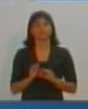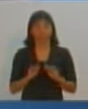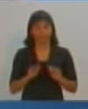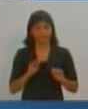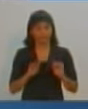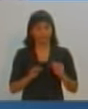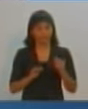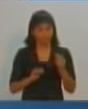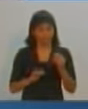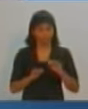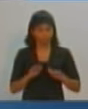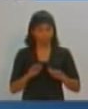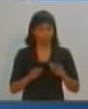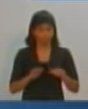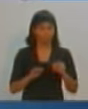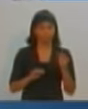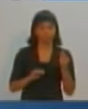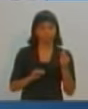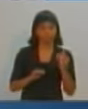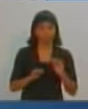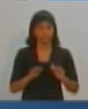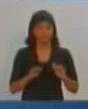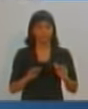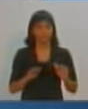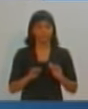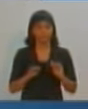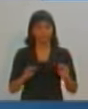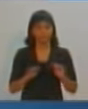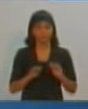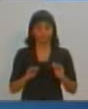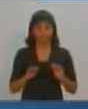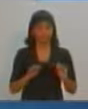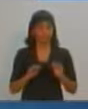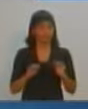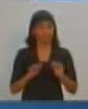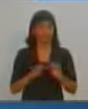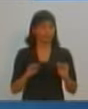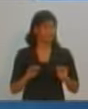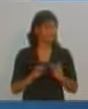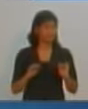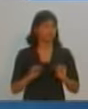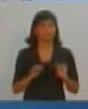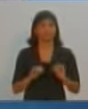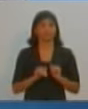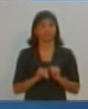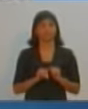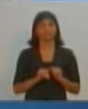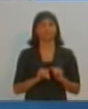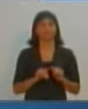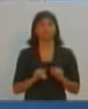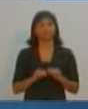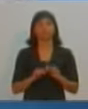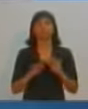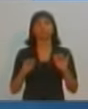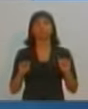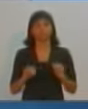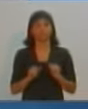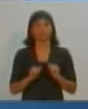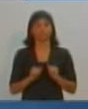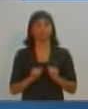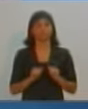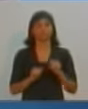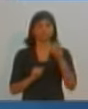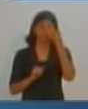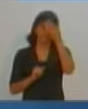Casa, ela tem dono hoje. Meia dúzia de médicos, meia dúzia de pessoas tomaram conta da Santa